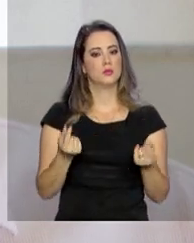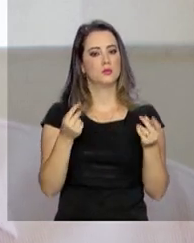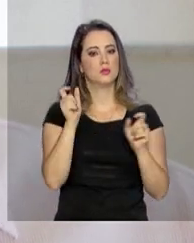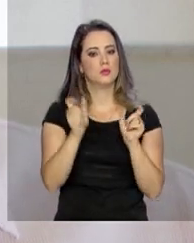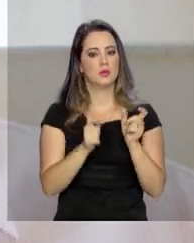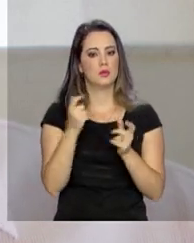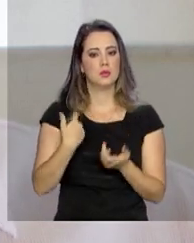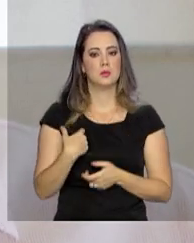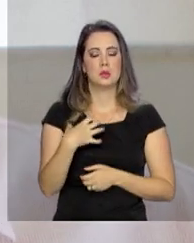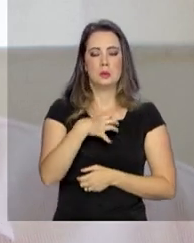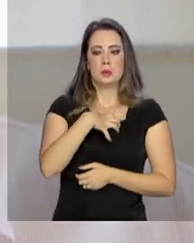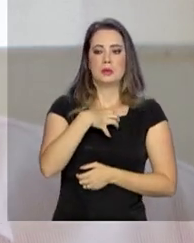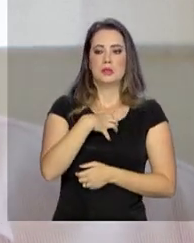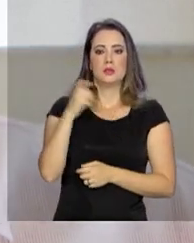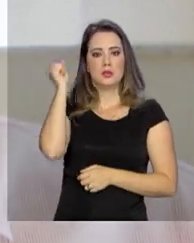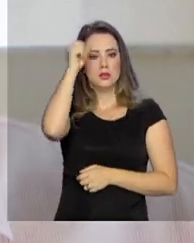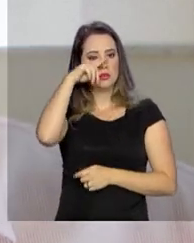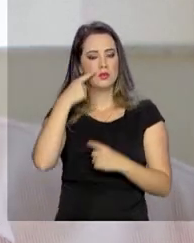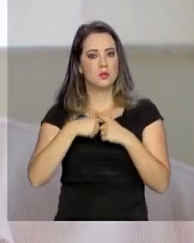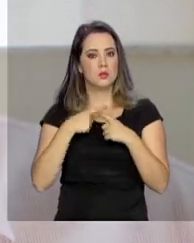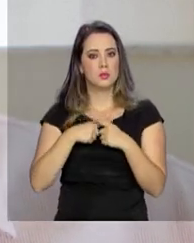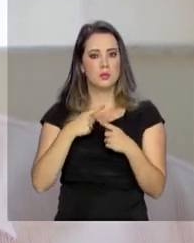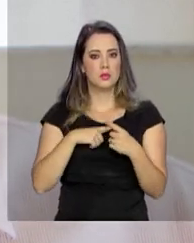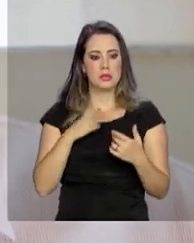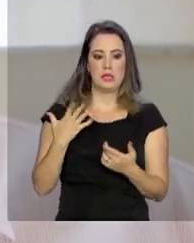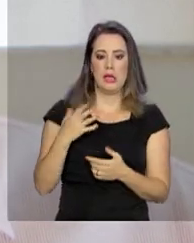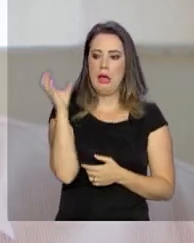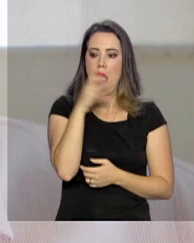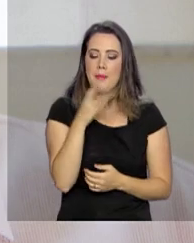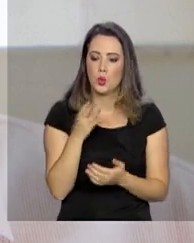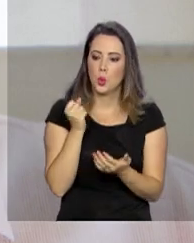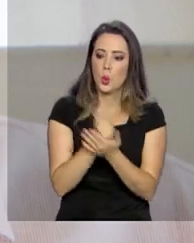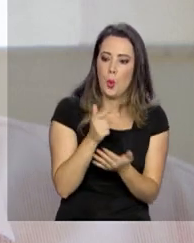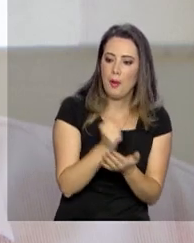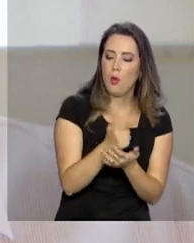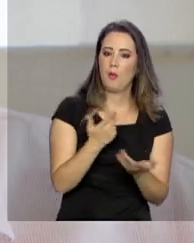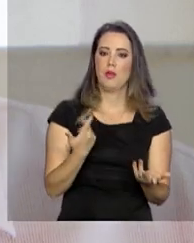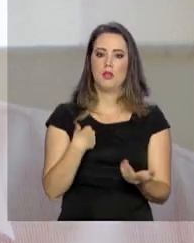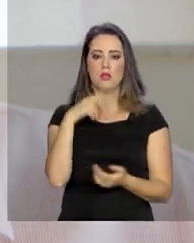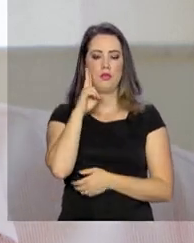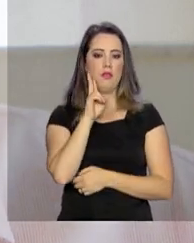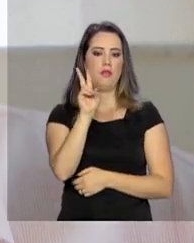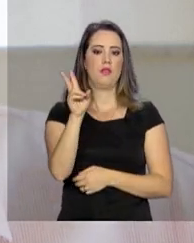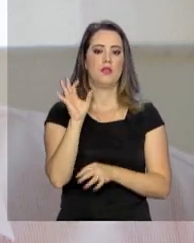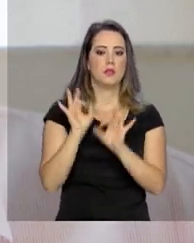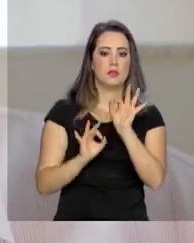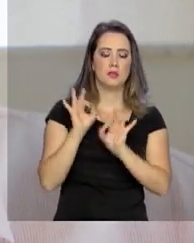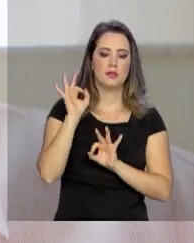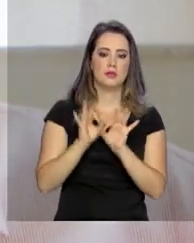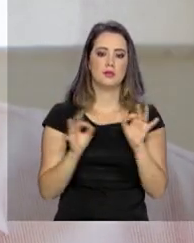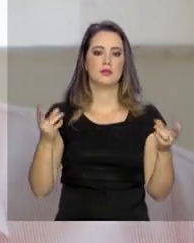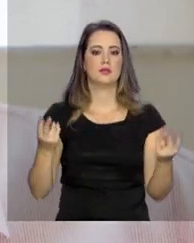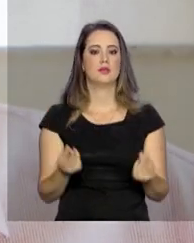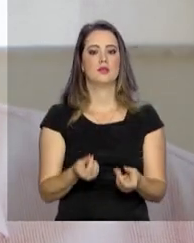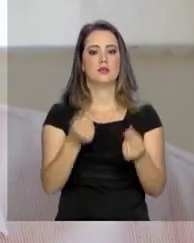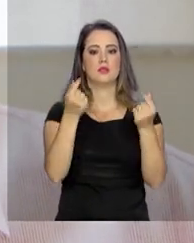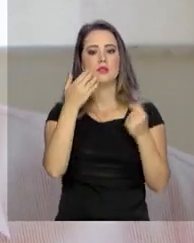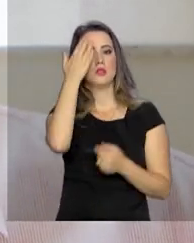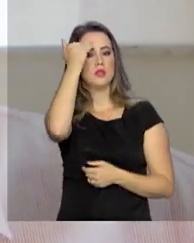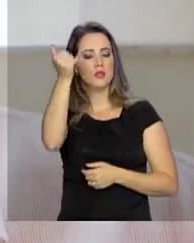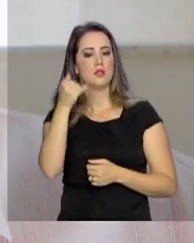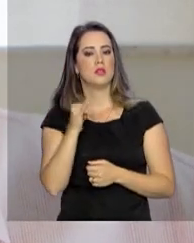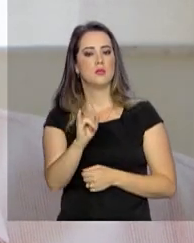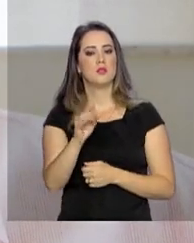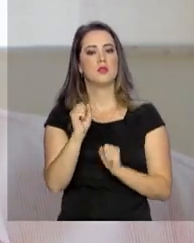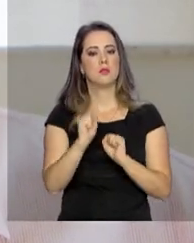pessoas sentem dificuldade porque elas são compulsivas para consumir. Elas não conseguem ver. Se elas não fazem um planejamento financeiro, elas não sabem se